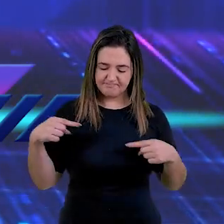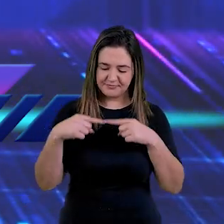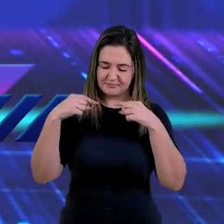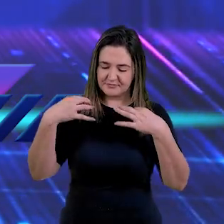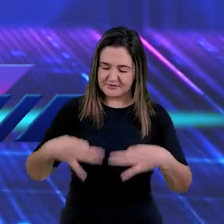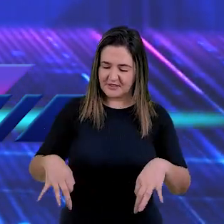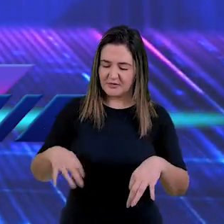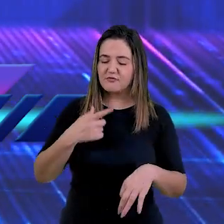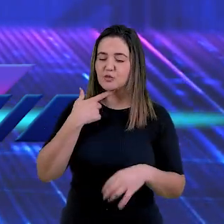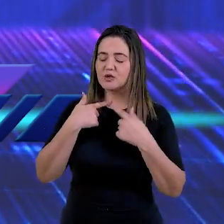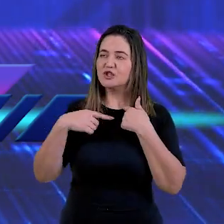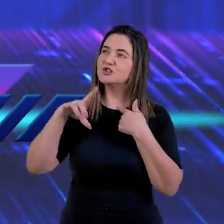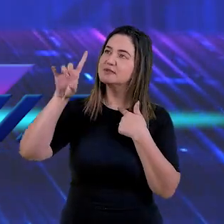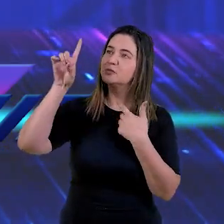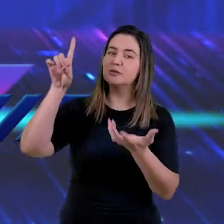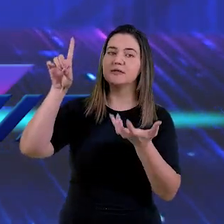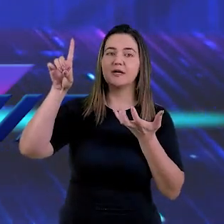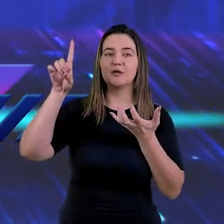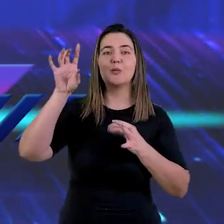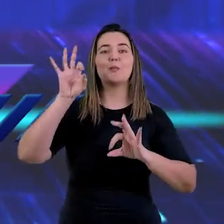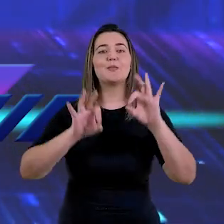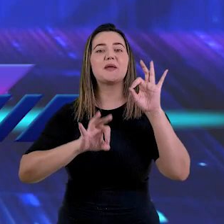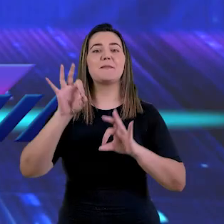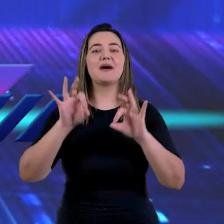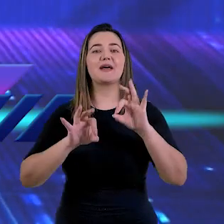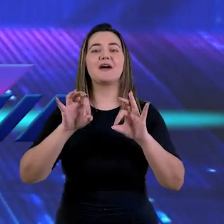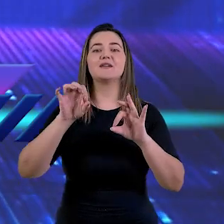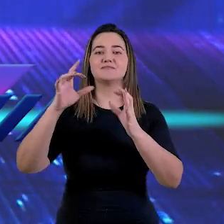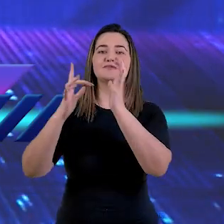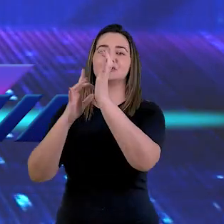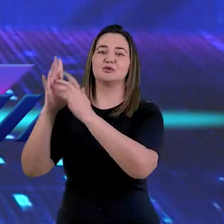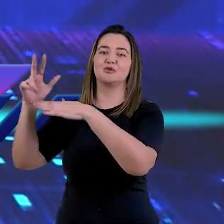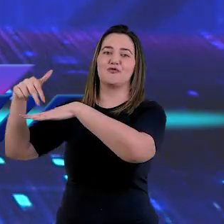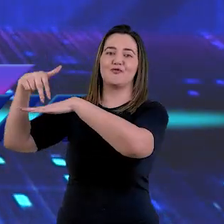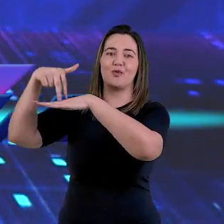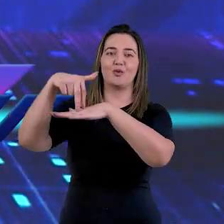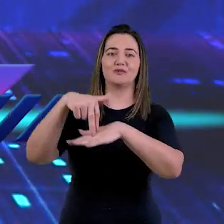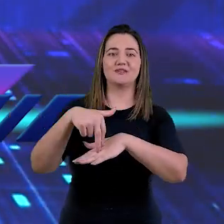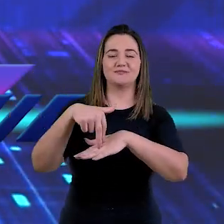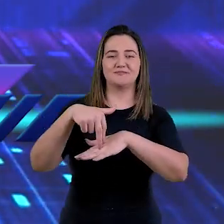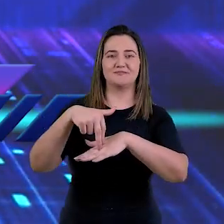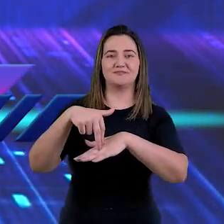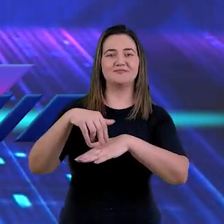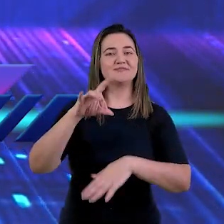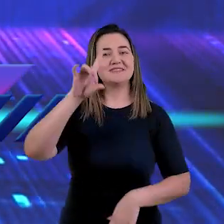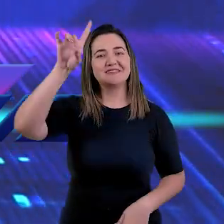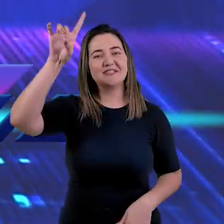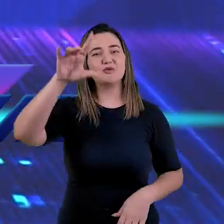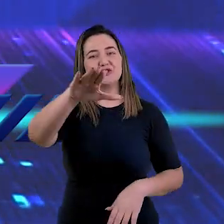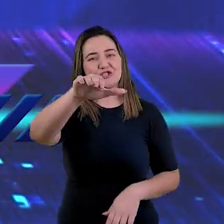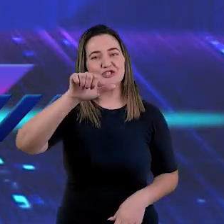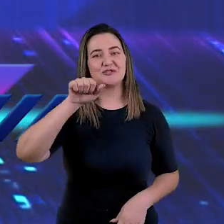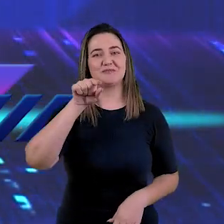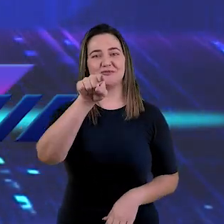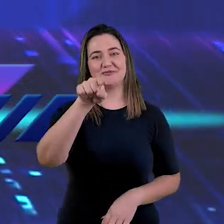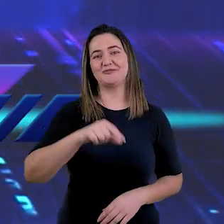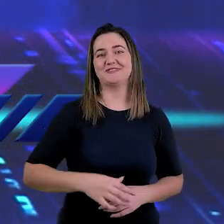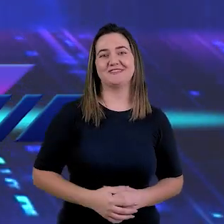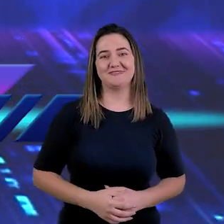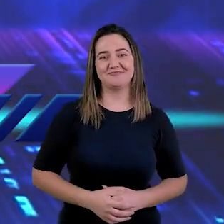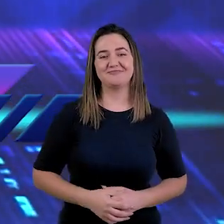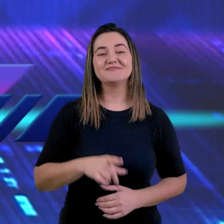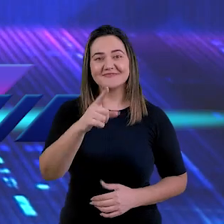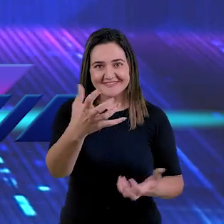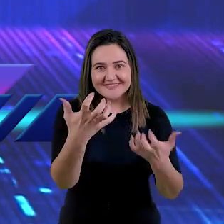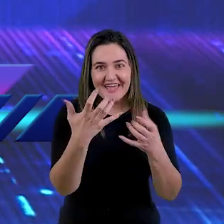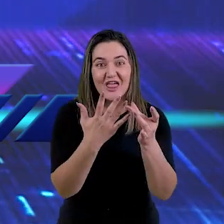vida com o Senhor e preparar-se para as bodas do Cordeiro. Deus está te chamando